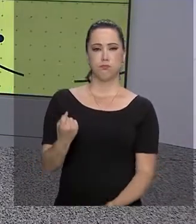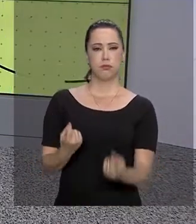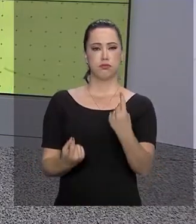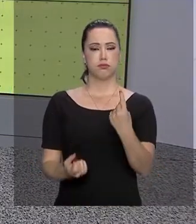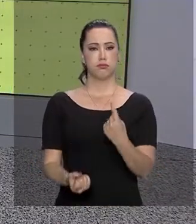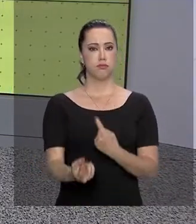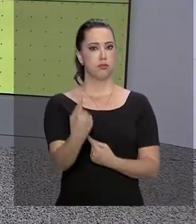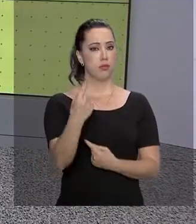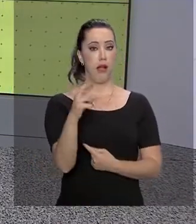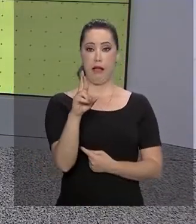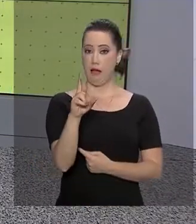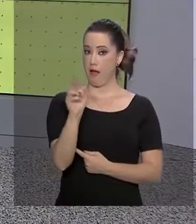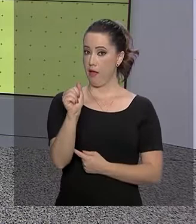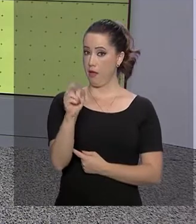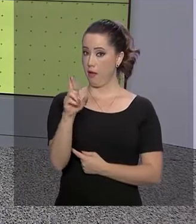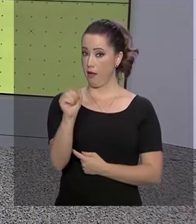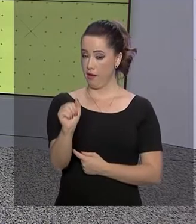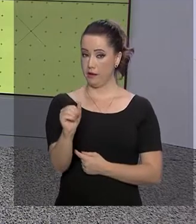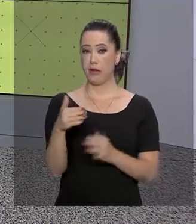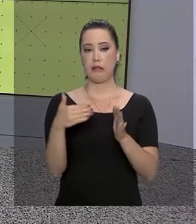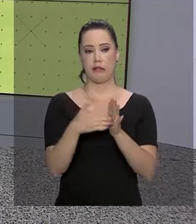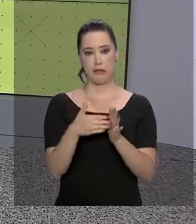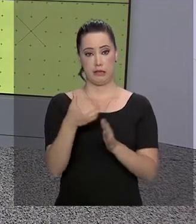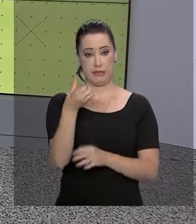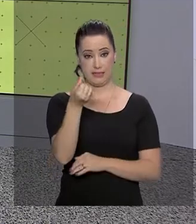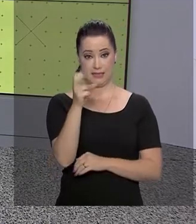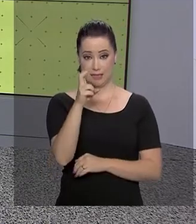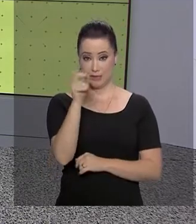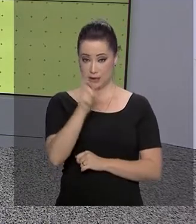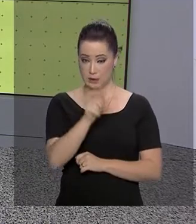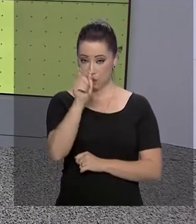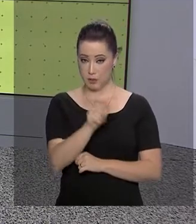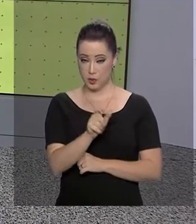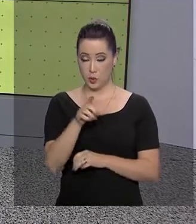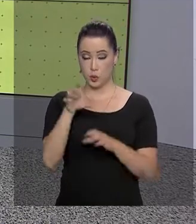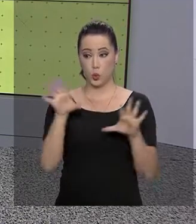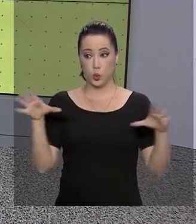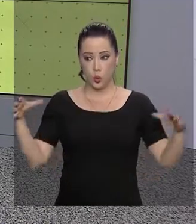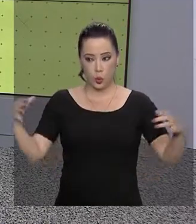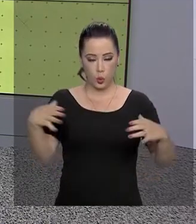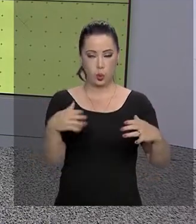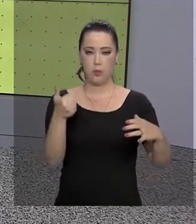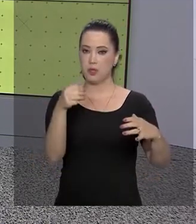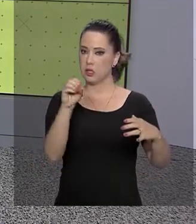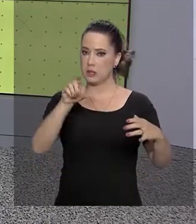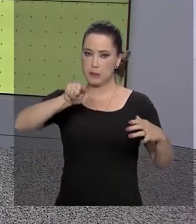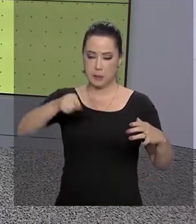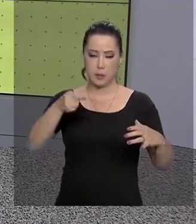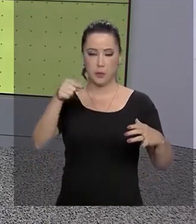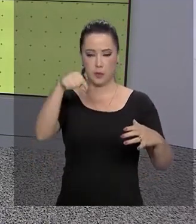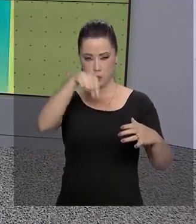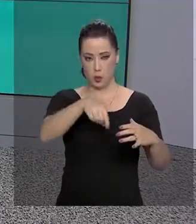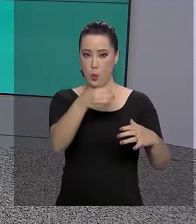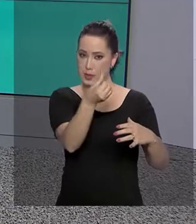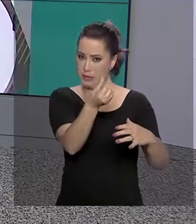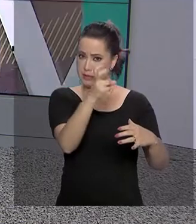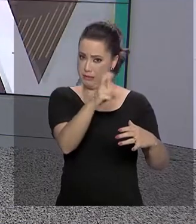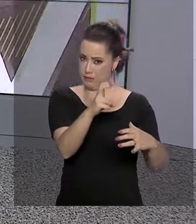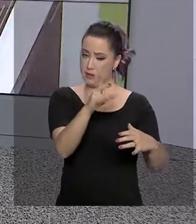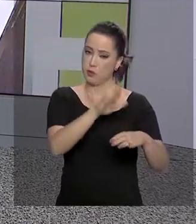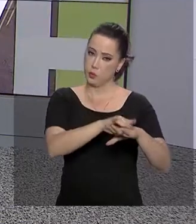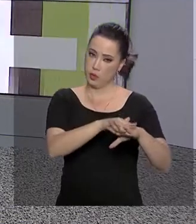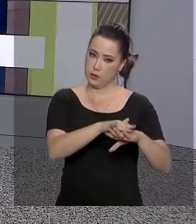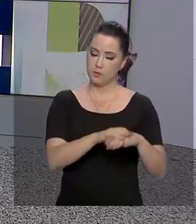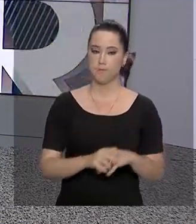até 65 pessoas em cada grupo de 100 mil indivíduos, de acordo com a Organização Mundial da Saúde. No Brasil,